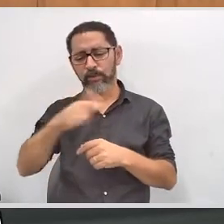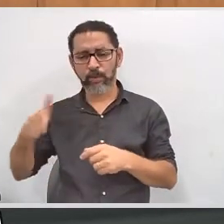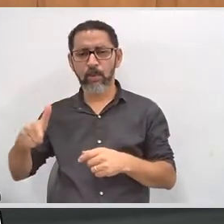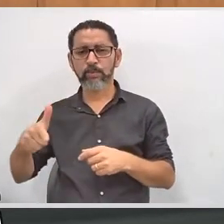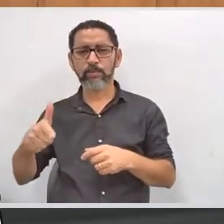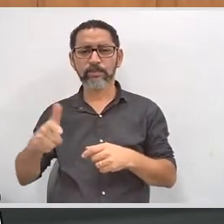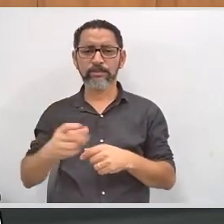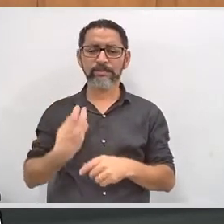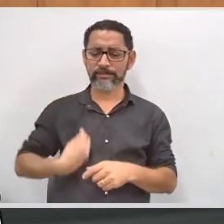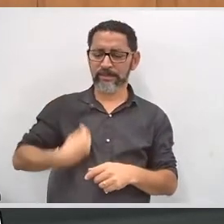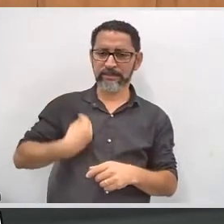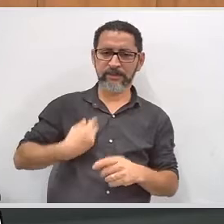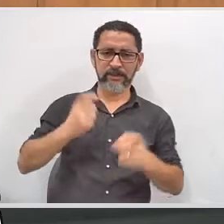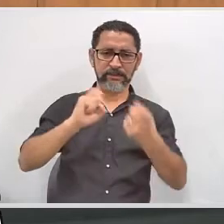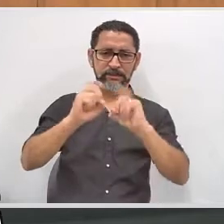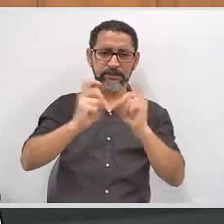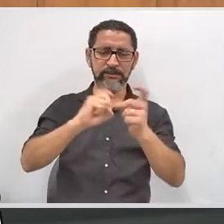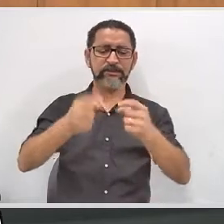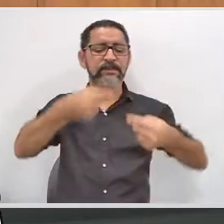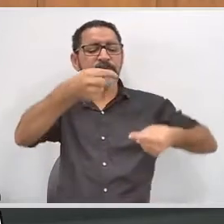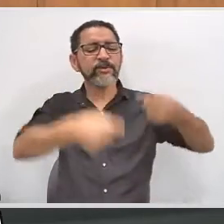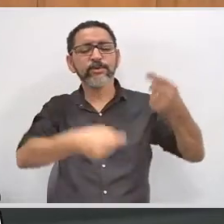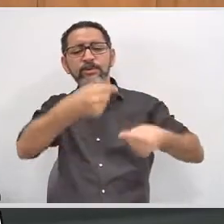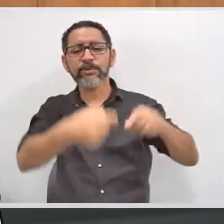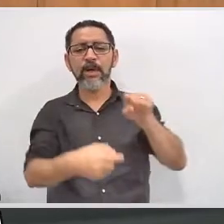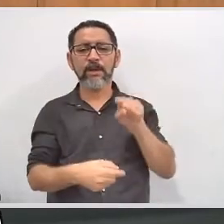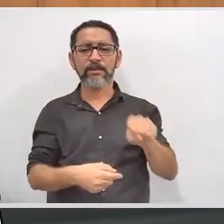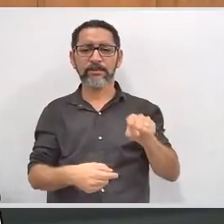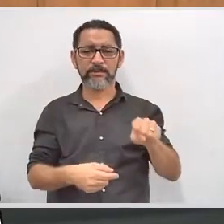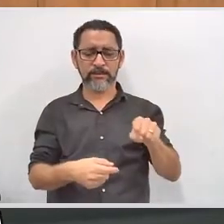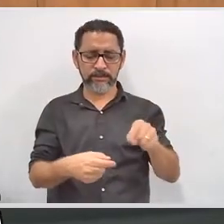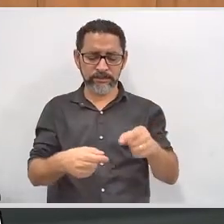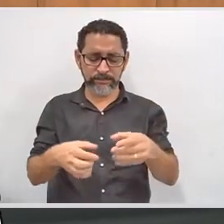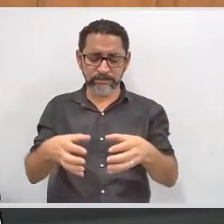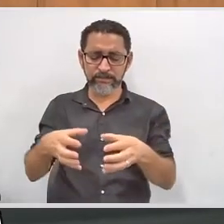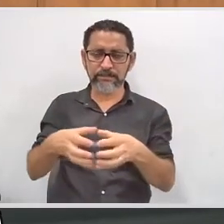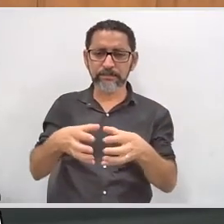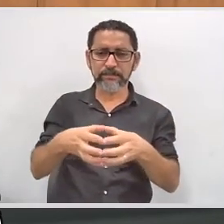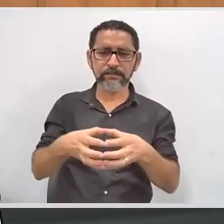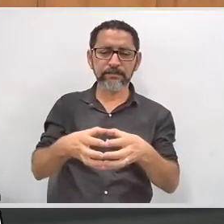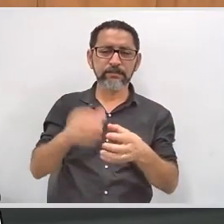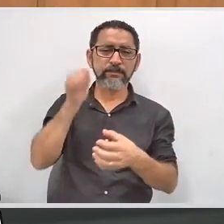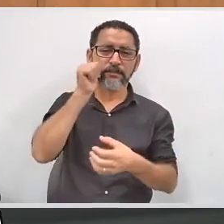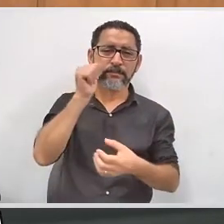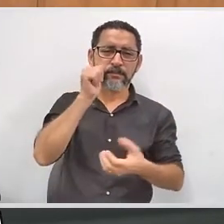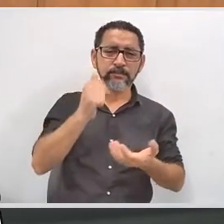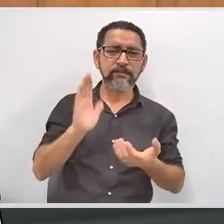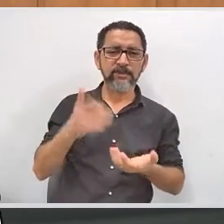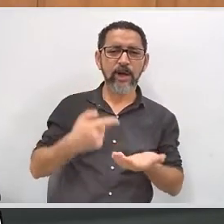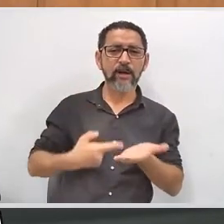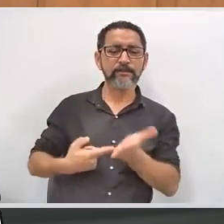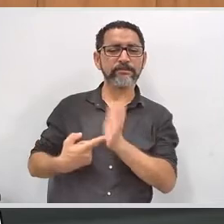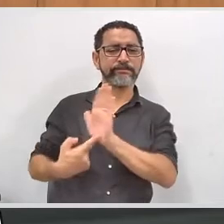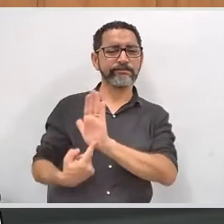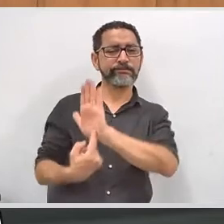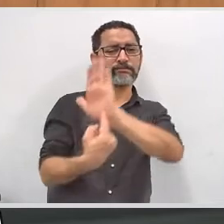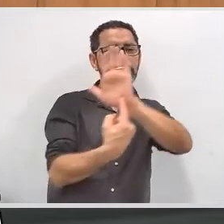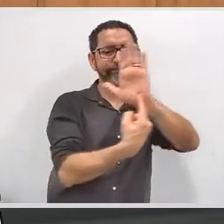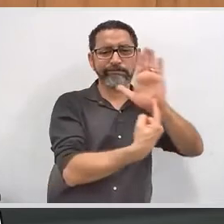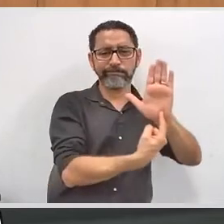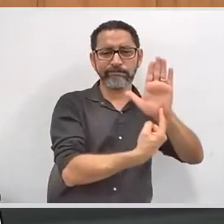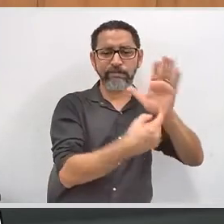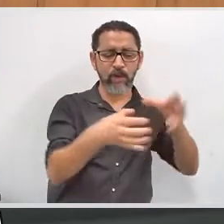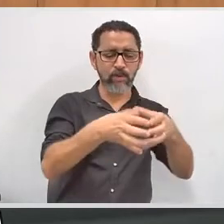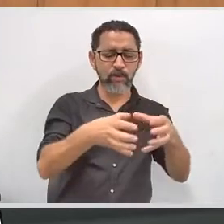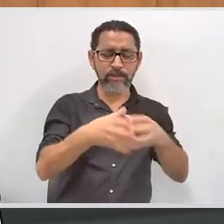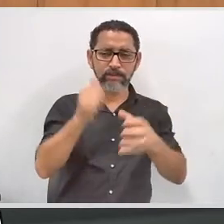Isso é interessante. Essa comissão, aqui formada, aqui apresentada, ela tem essa função também de fazer essa